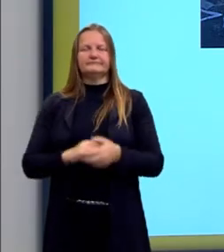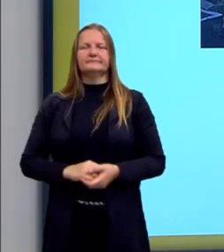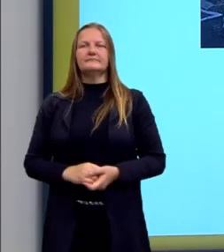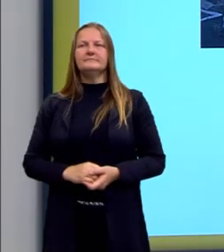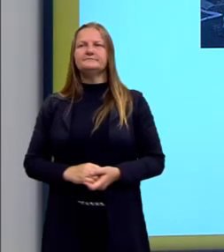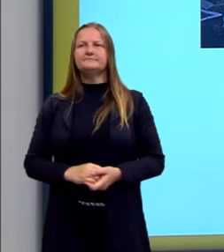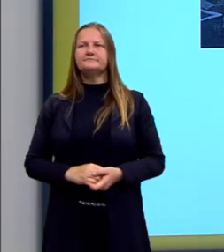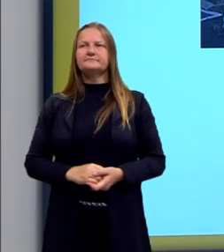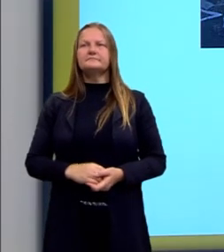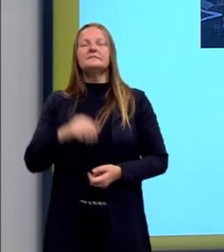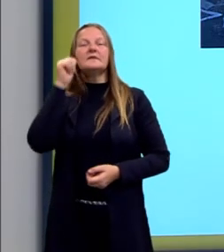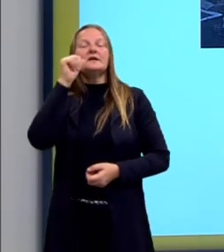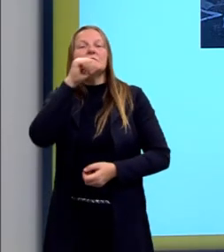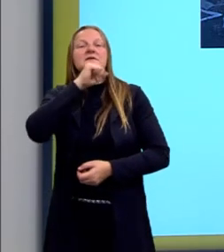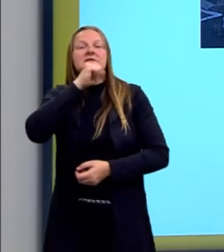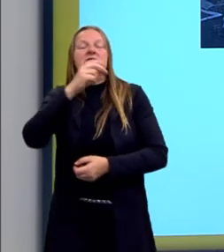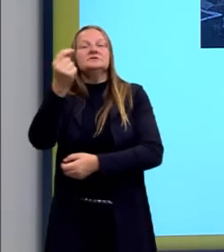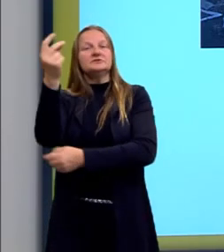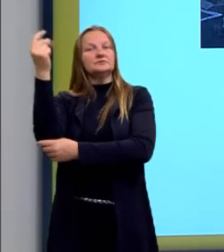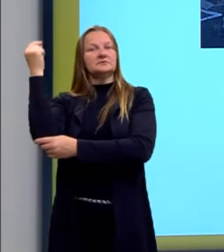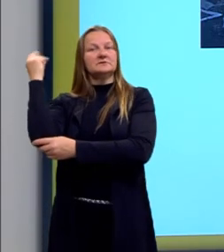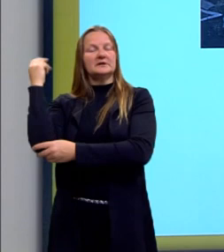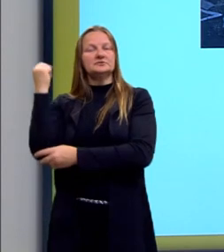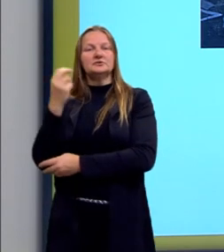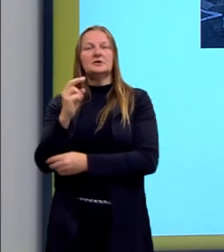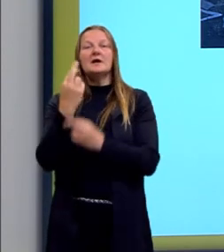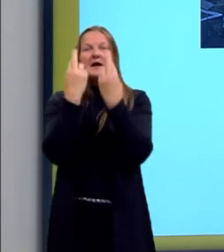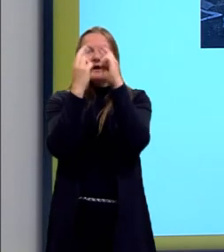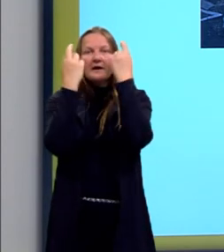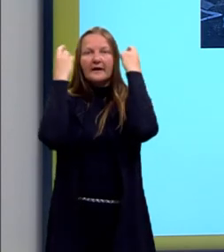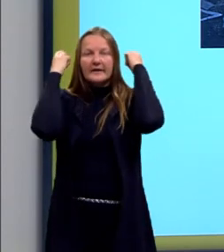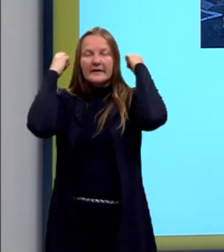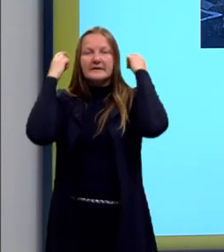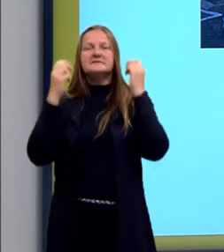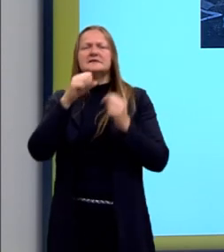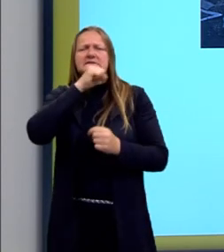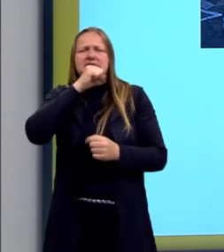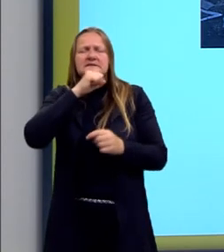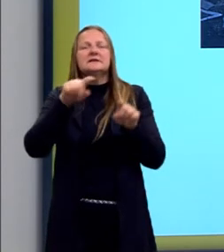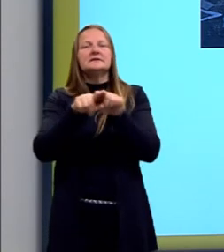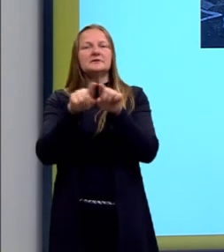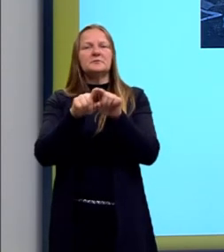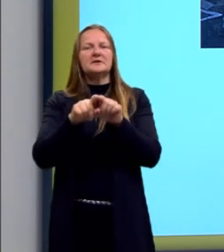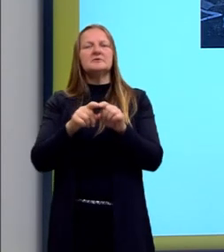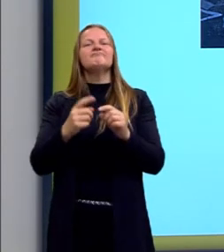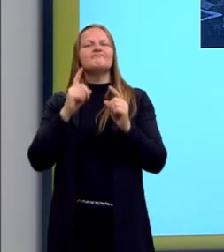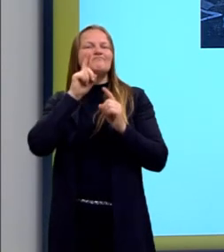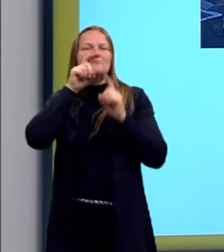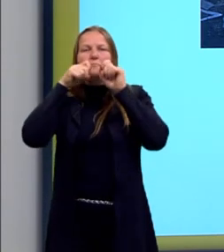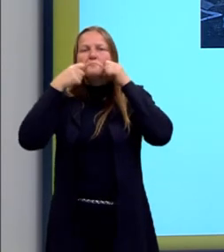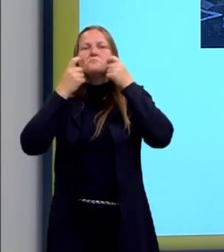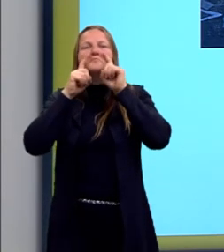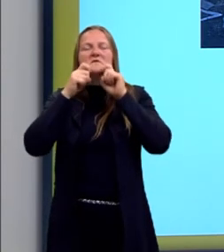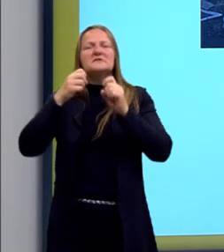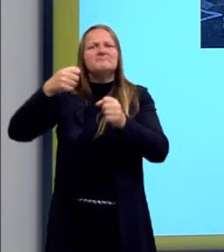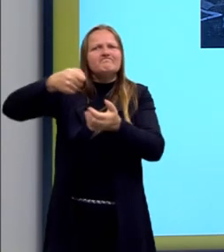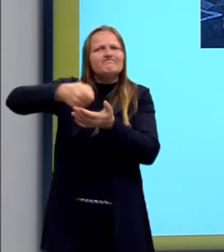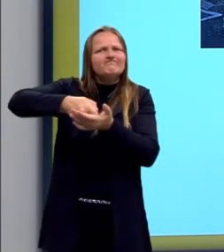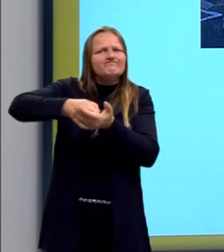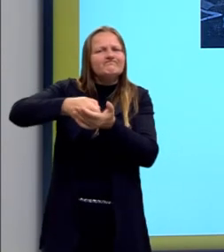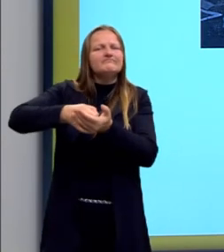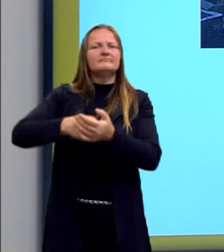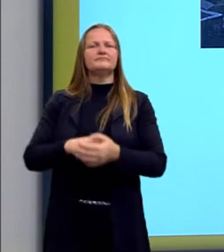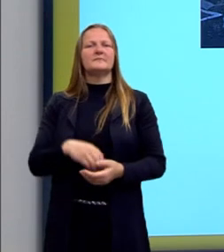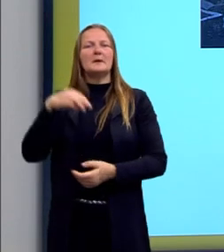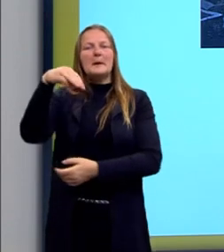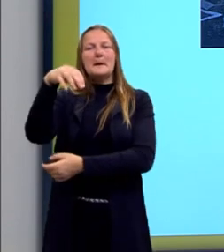As mulheres na antiguidade, a gente sabe que na Grécia Antiga também se tinham concepções muito machistas e misóginas. A